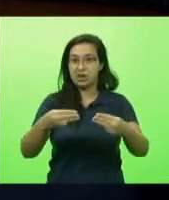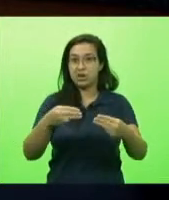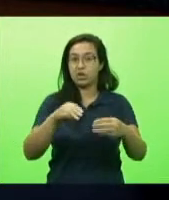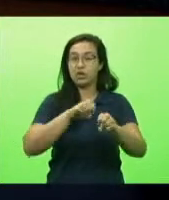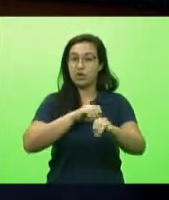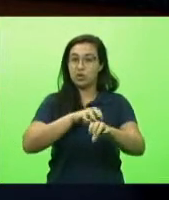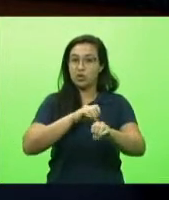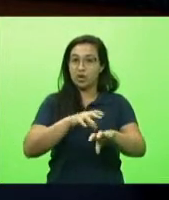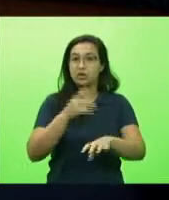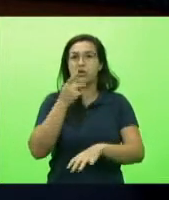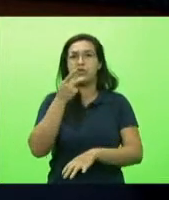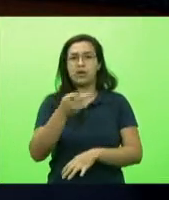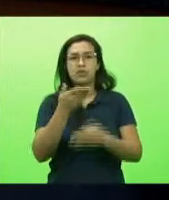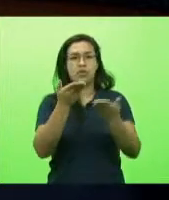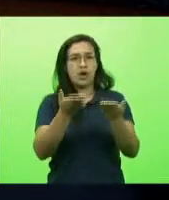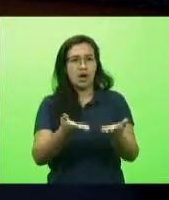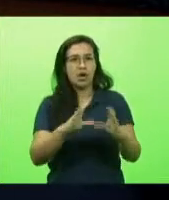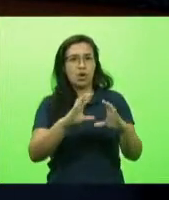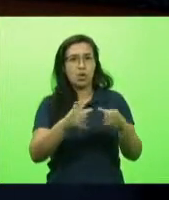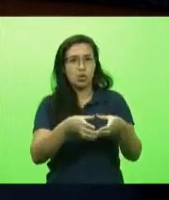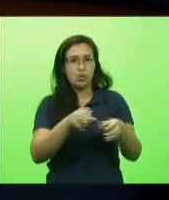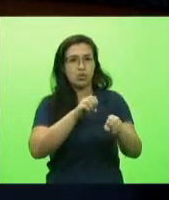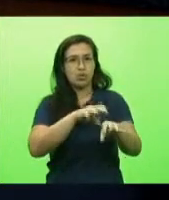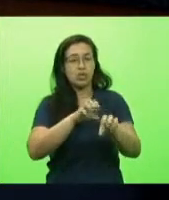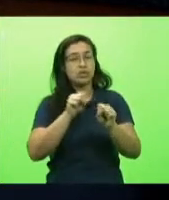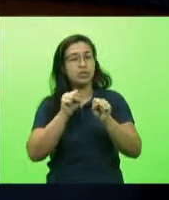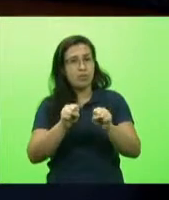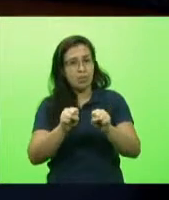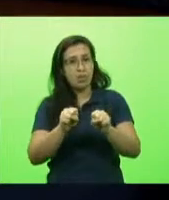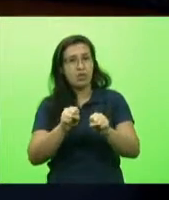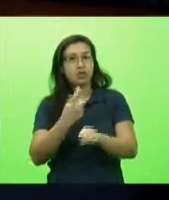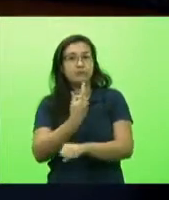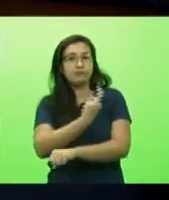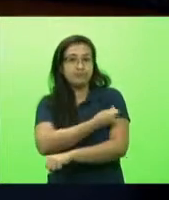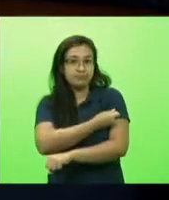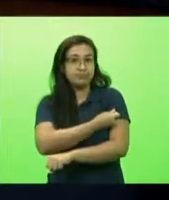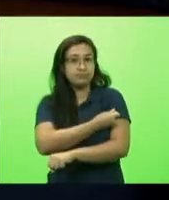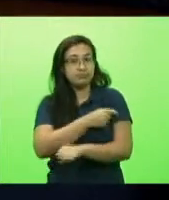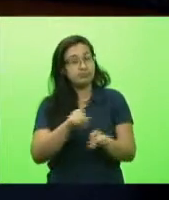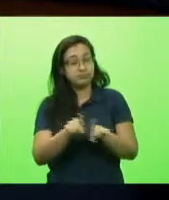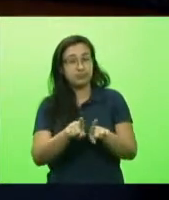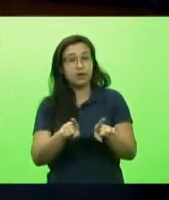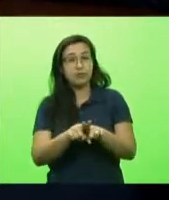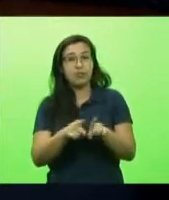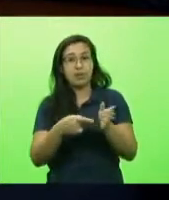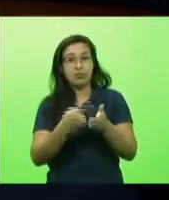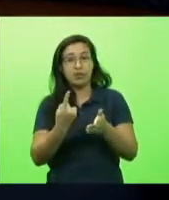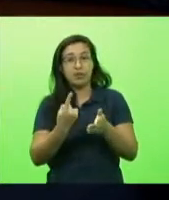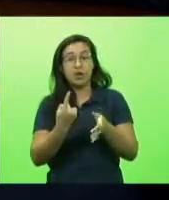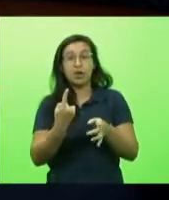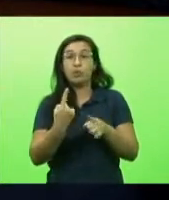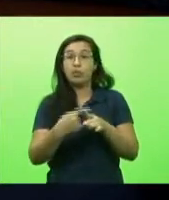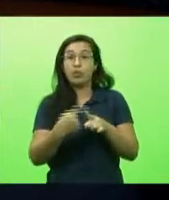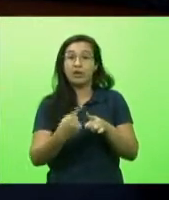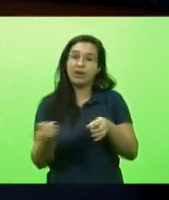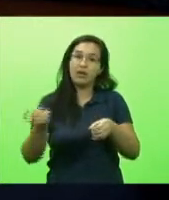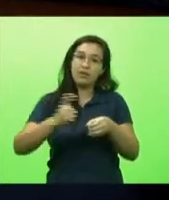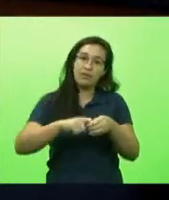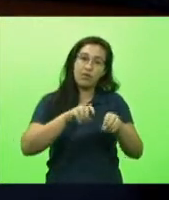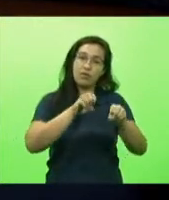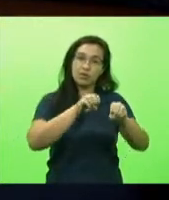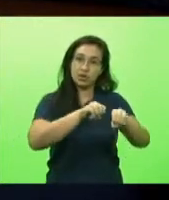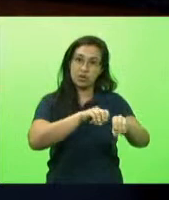para que os profissionais da educação possam ser vacinados para que o retorno às aulas presencial seja